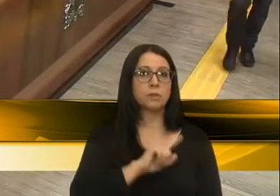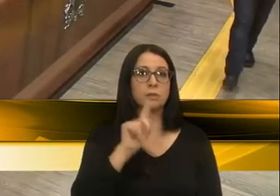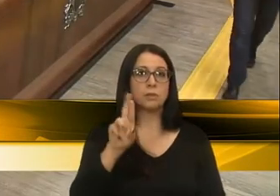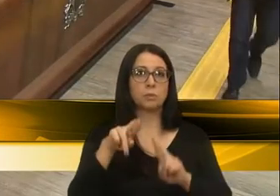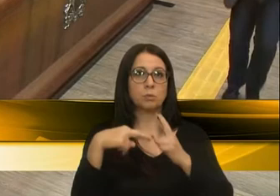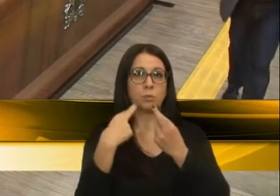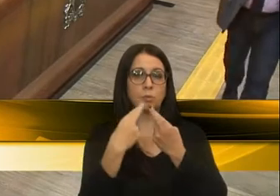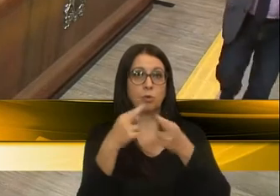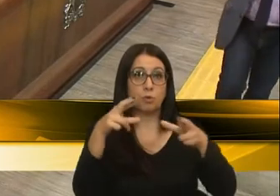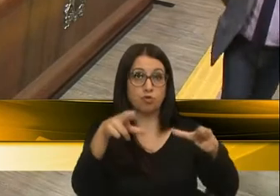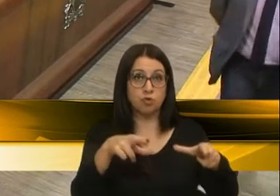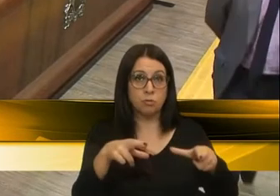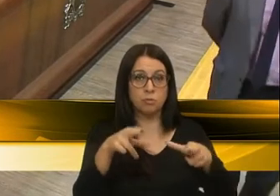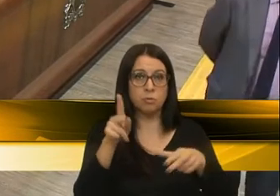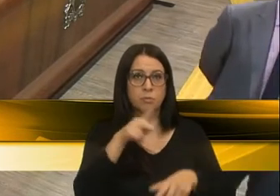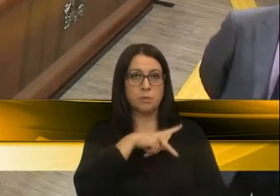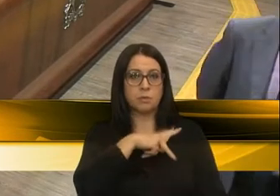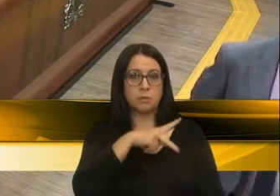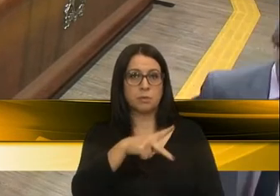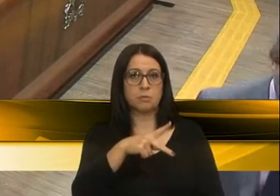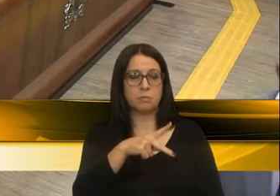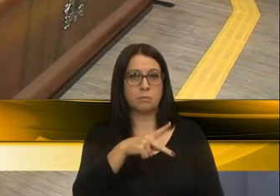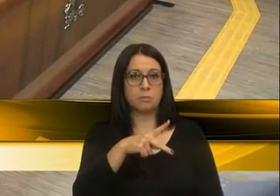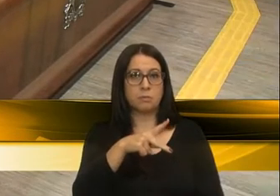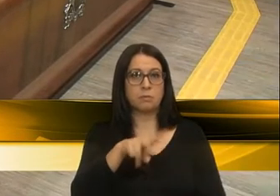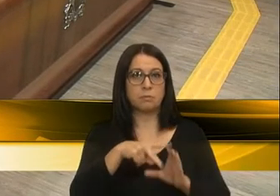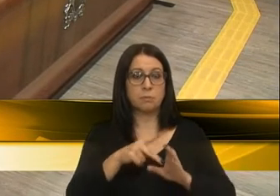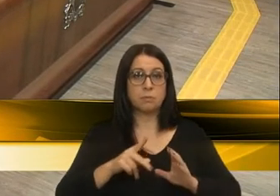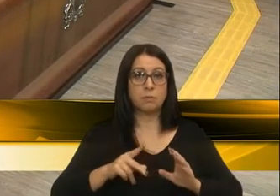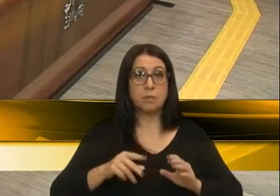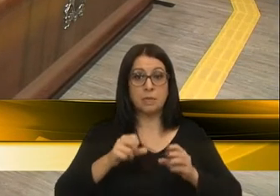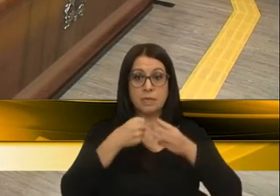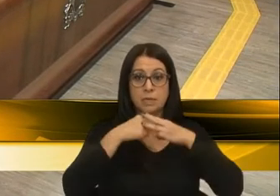Parlamento Regional, e o presidente da Câmara de São Marcos é cadeirante.